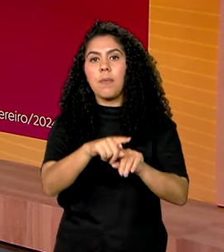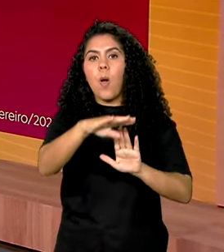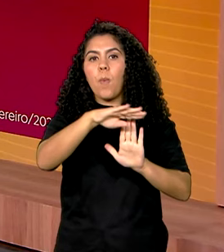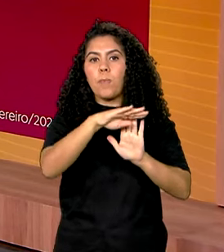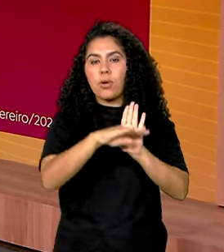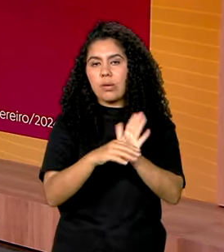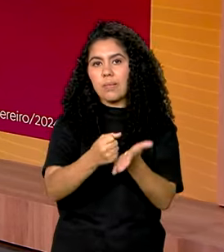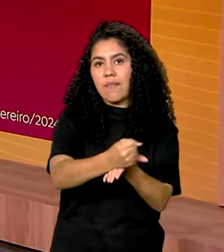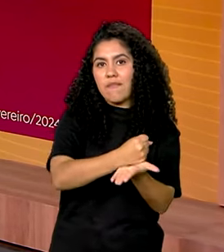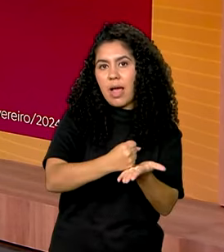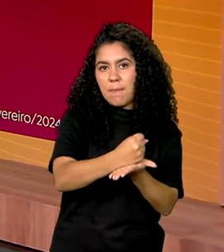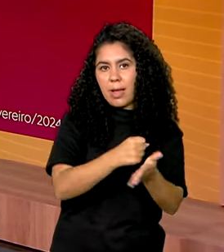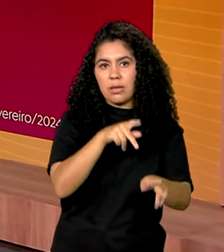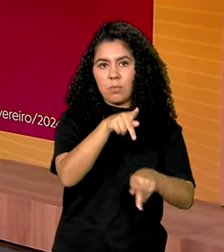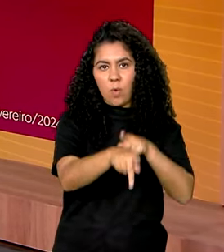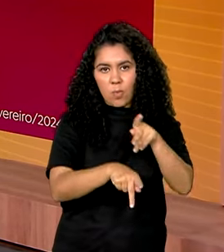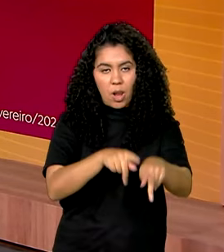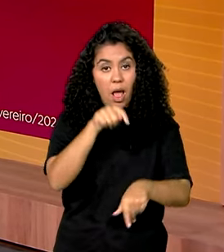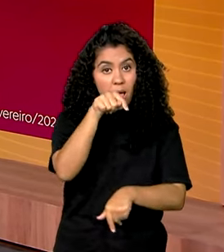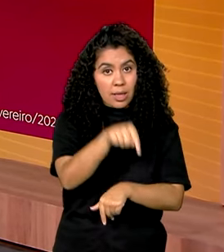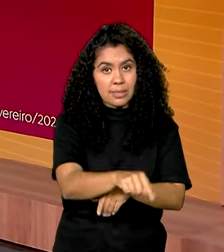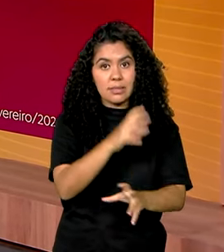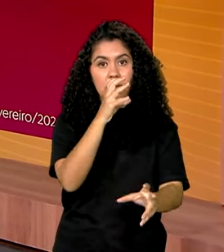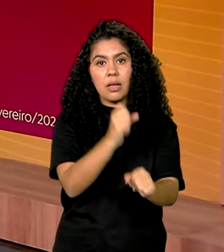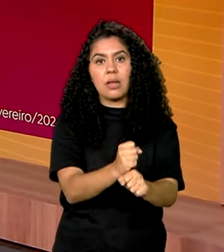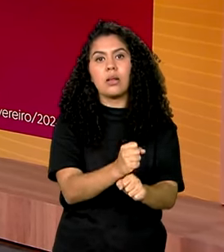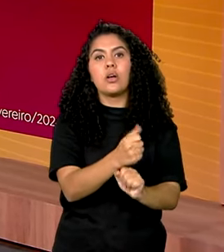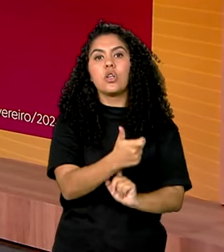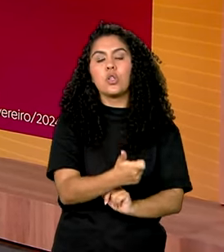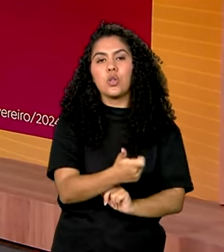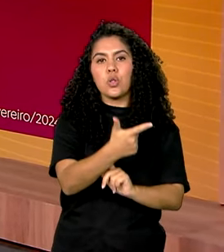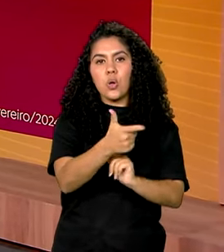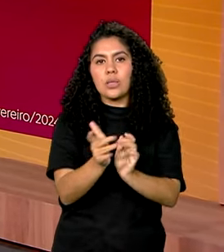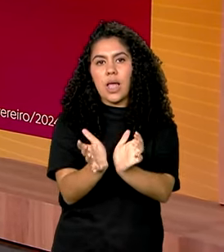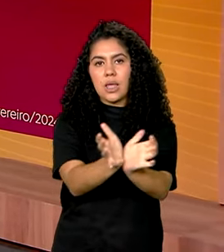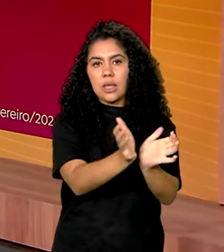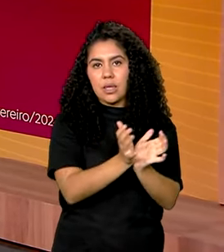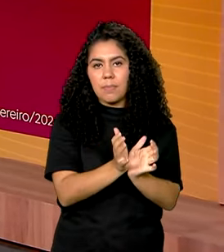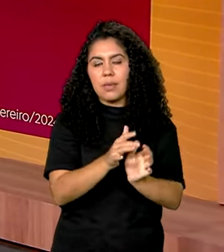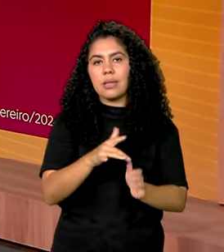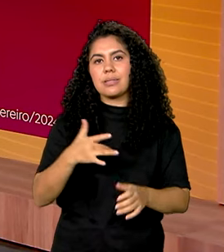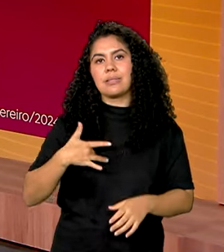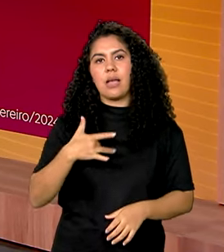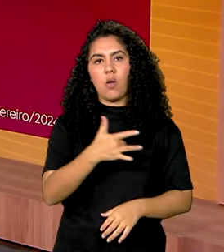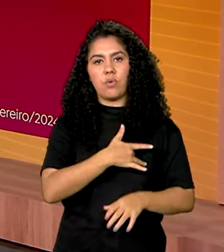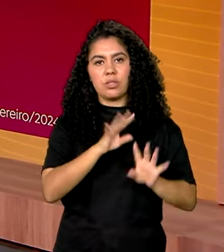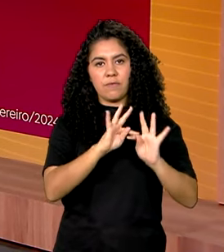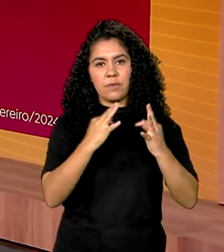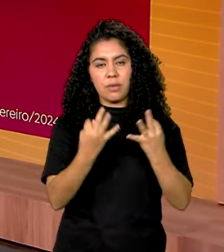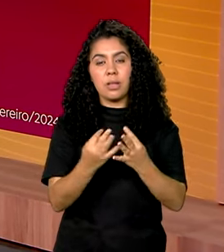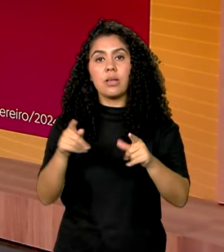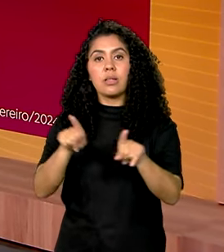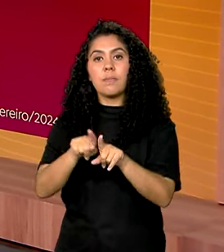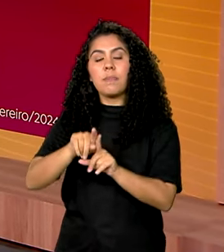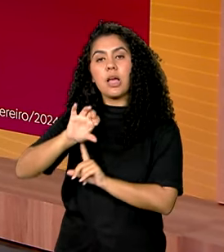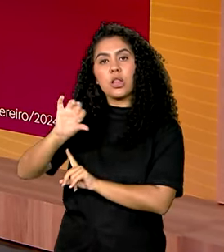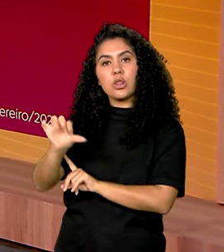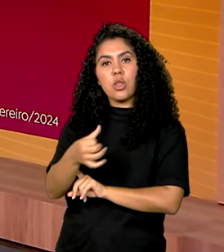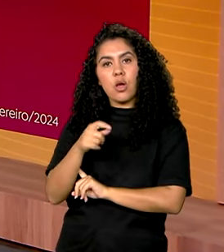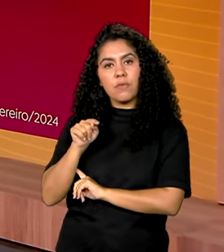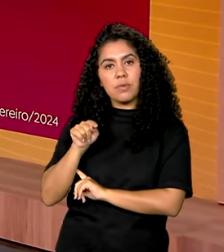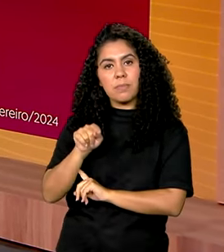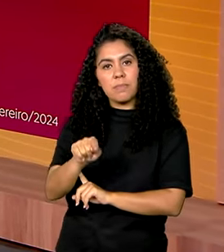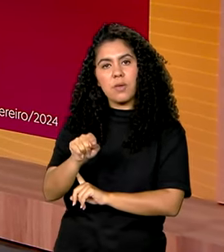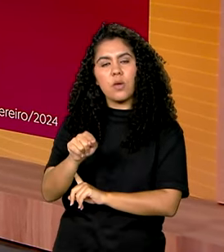Farmácia Popular tem 12 equipes do Saúde da Família e 9 mil e 400, mais de 9 mil e 400